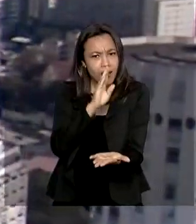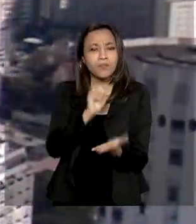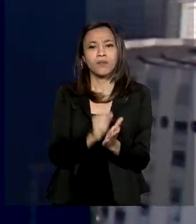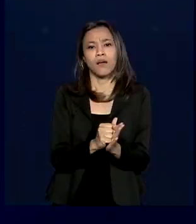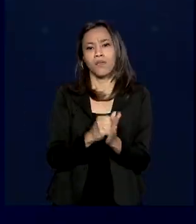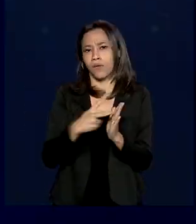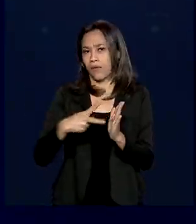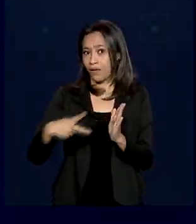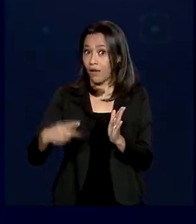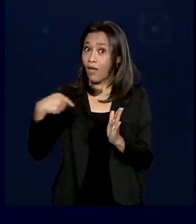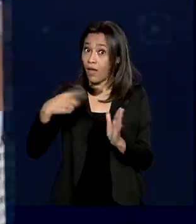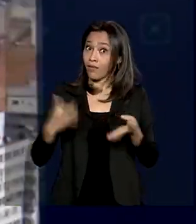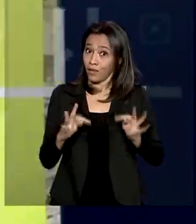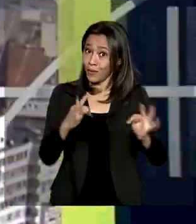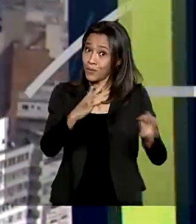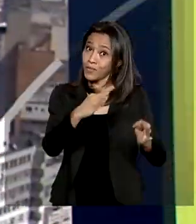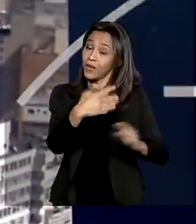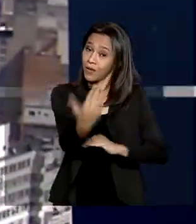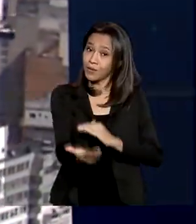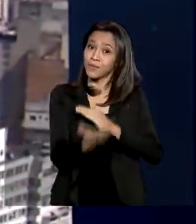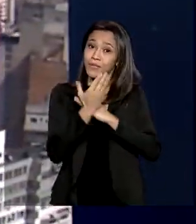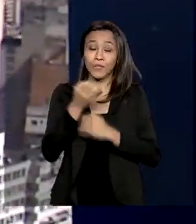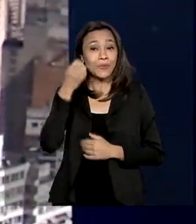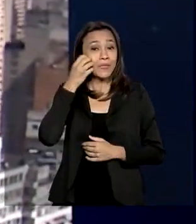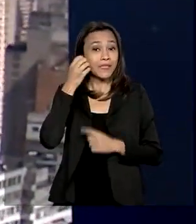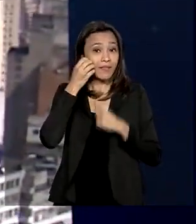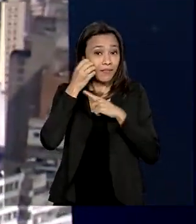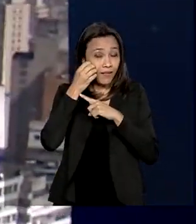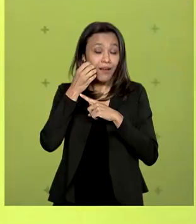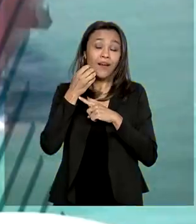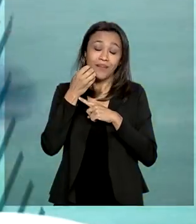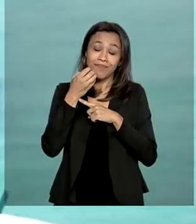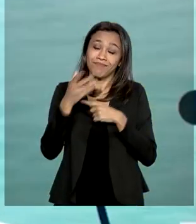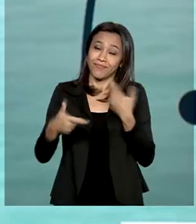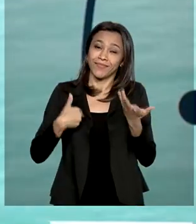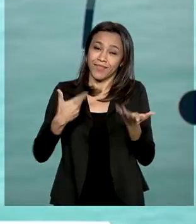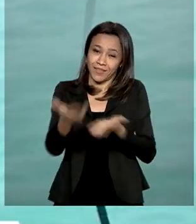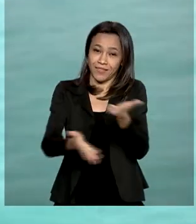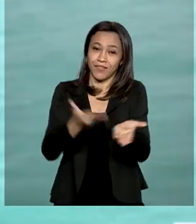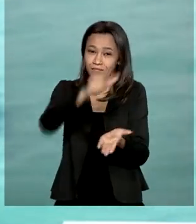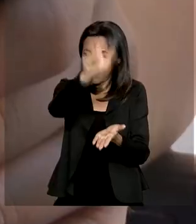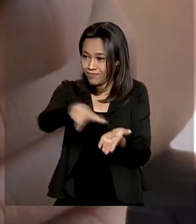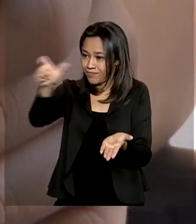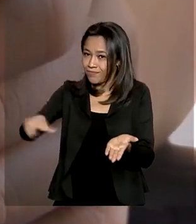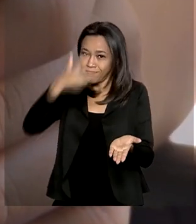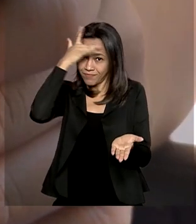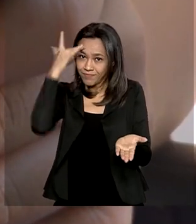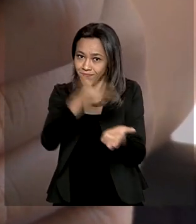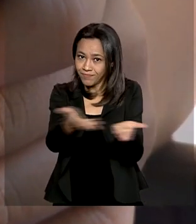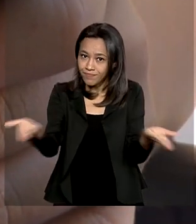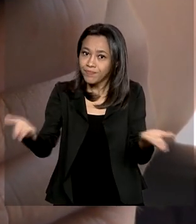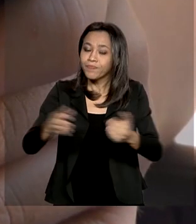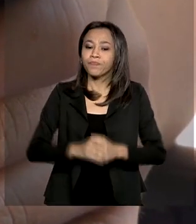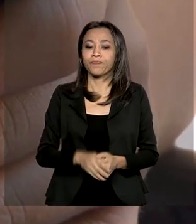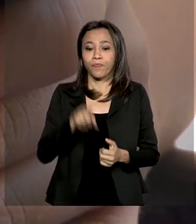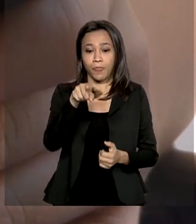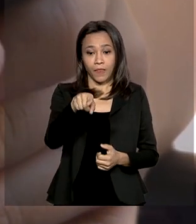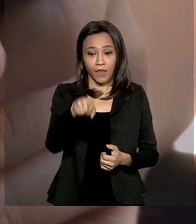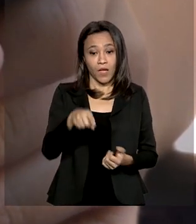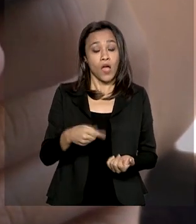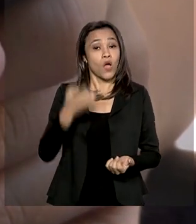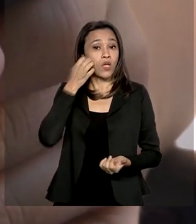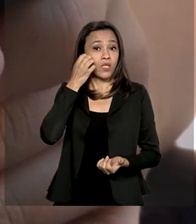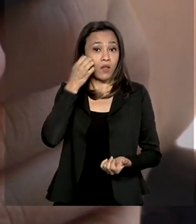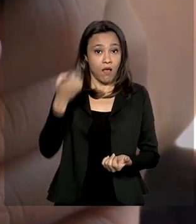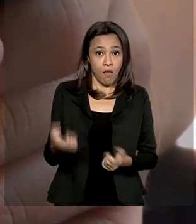tecnologia permitindo que o celular esteja cada vez mais a serviço do cidadão. Com ele, você pode